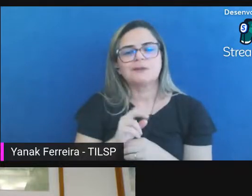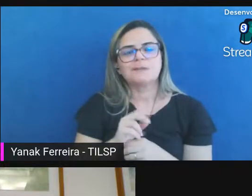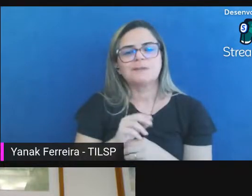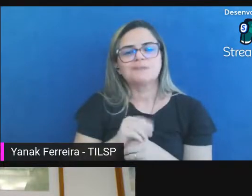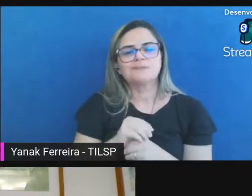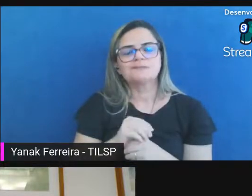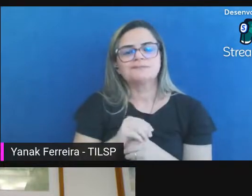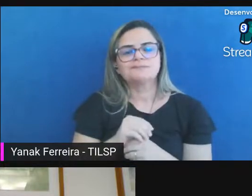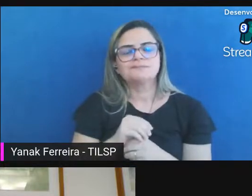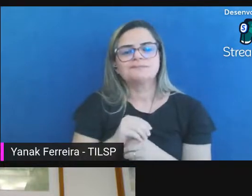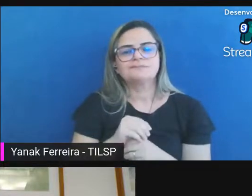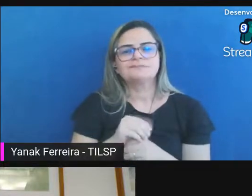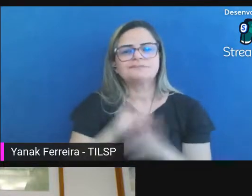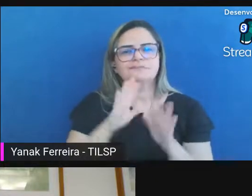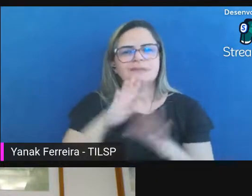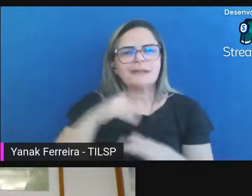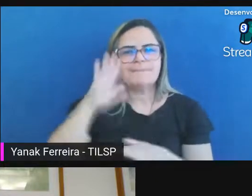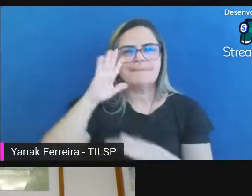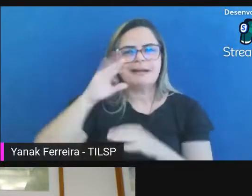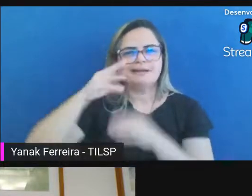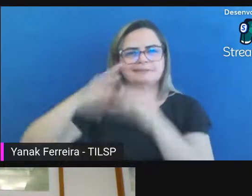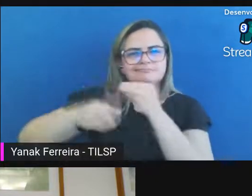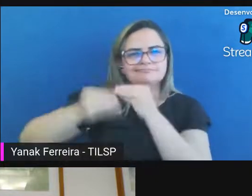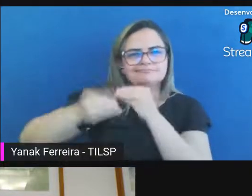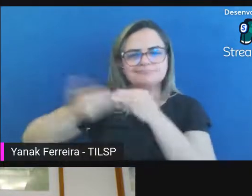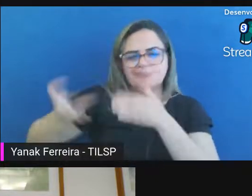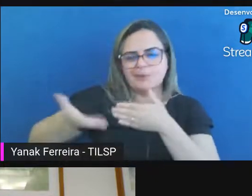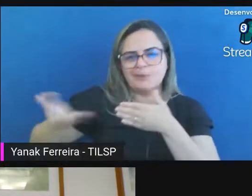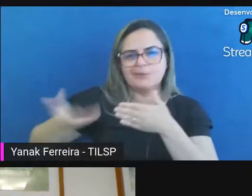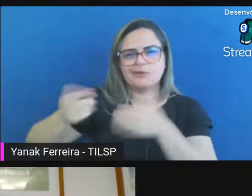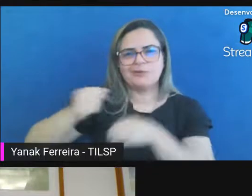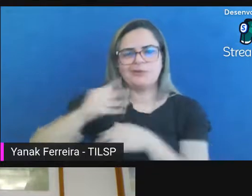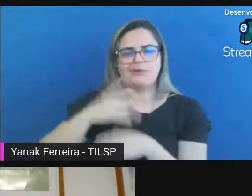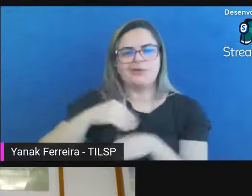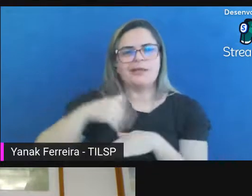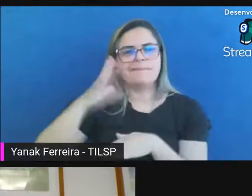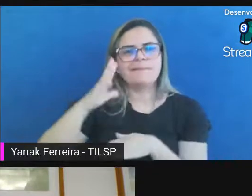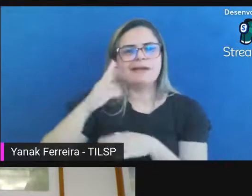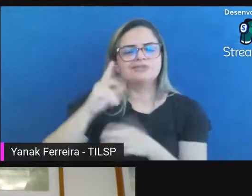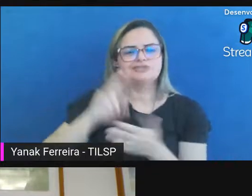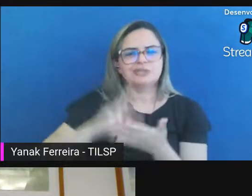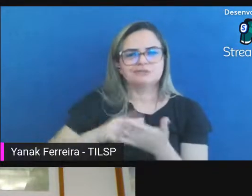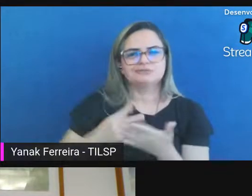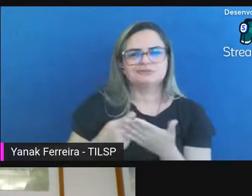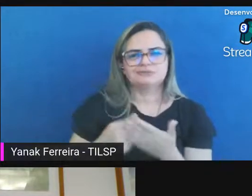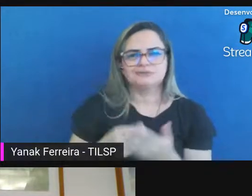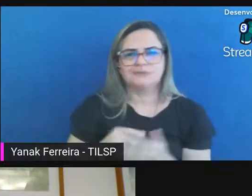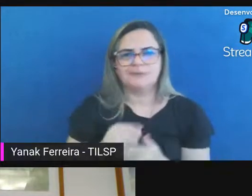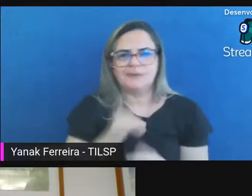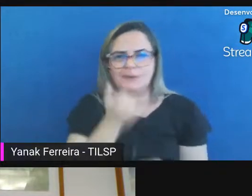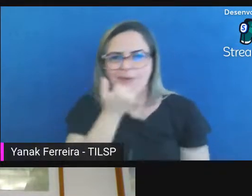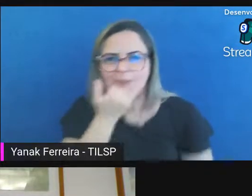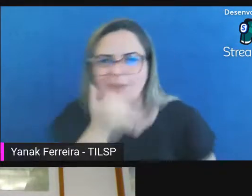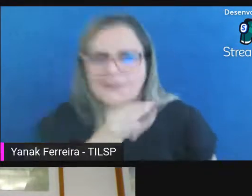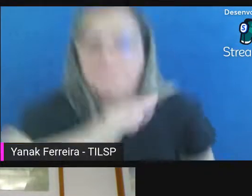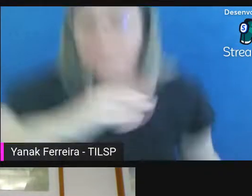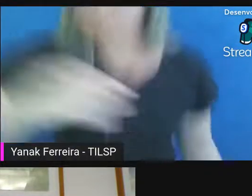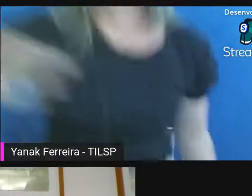mais contemporânea mais traduzida mais explicada mais